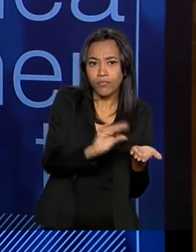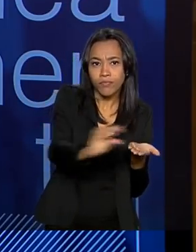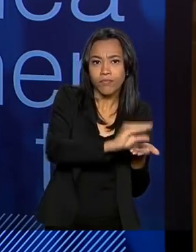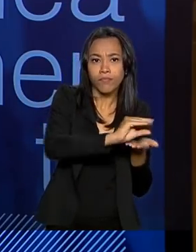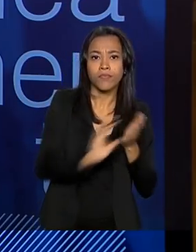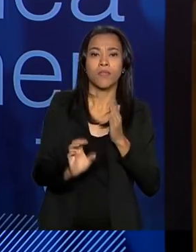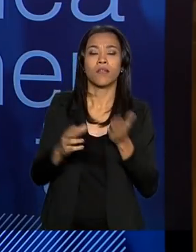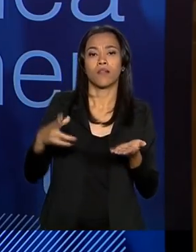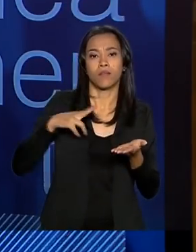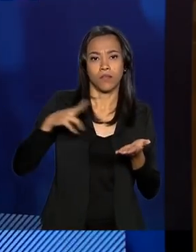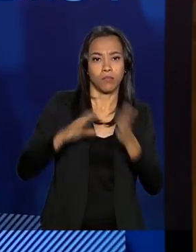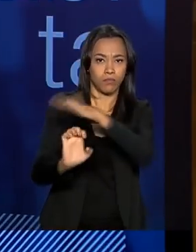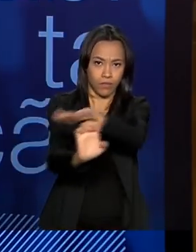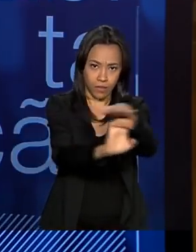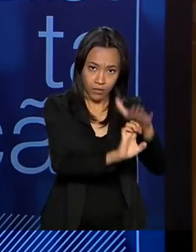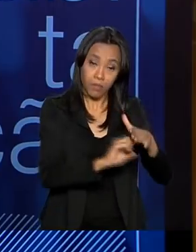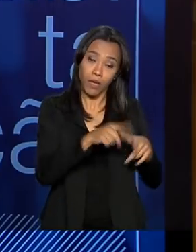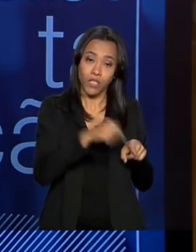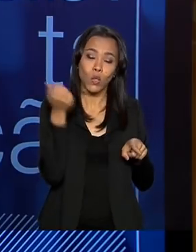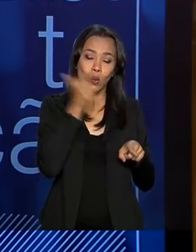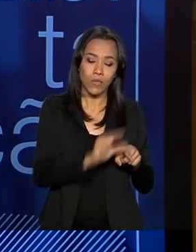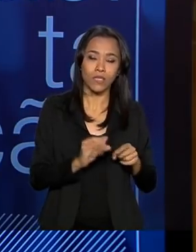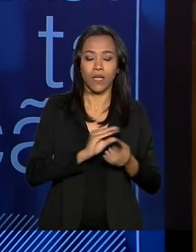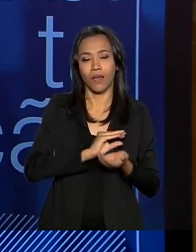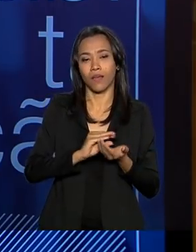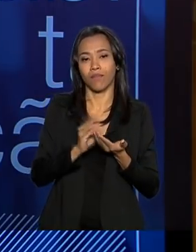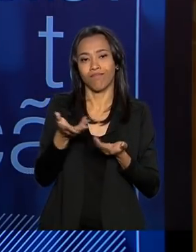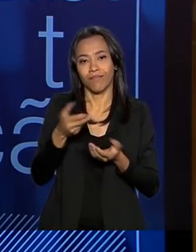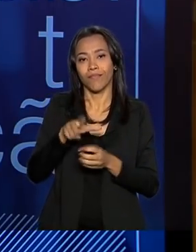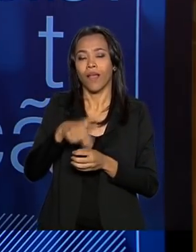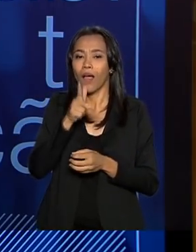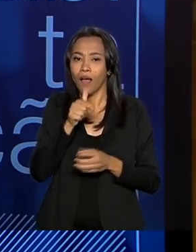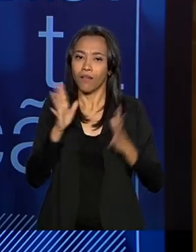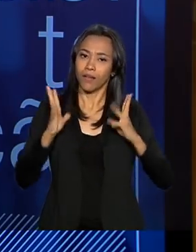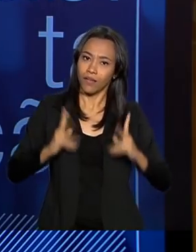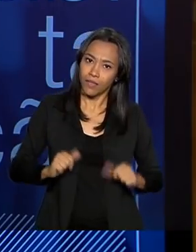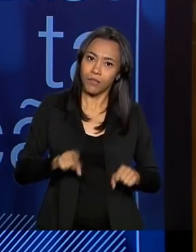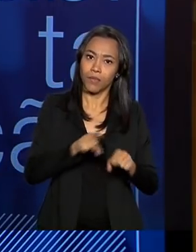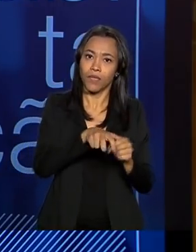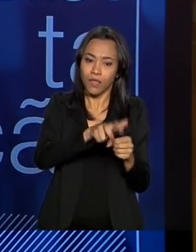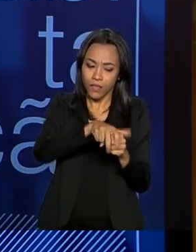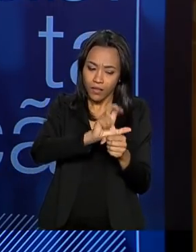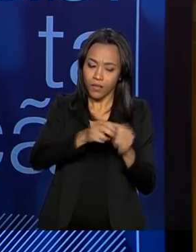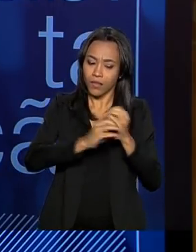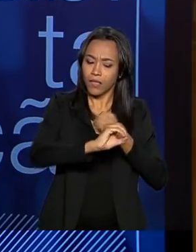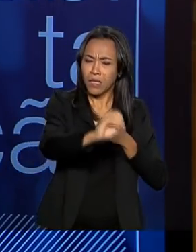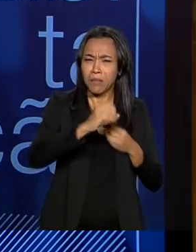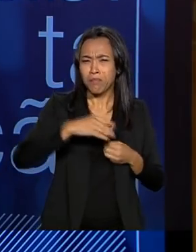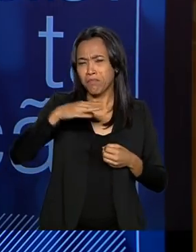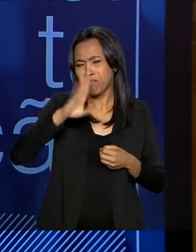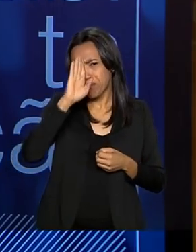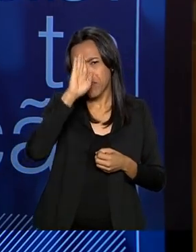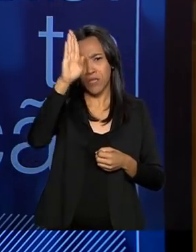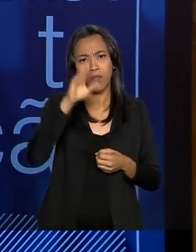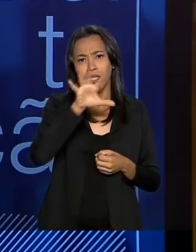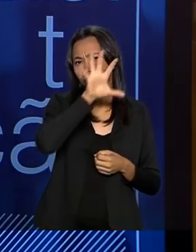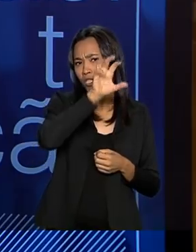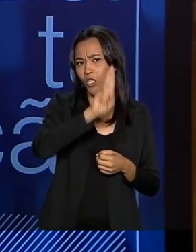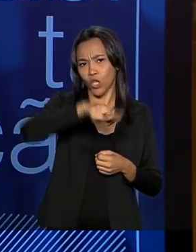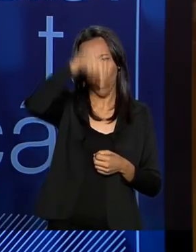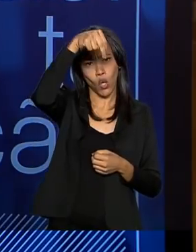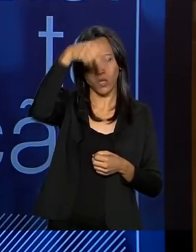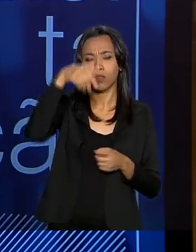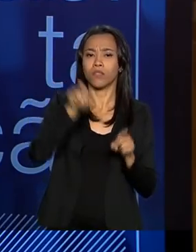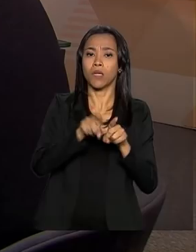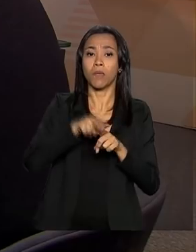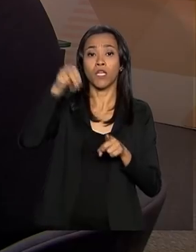isso, possibilitarmos o fornecimento de água e esgotamento sanitário a toda a população, especialmente nas regiões mais necessitadas, como a região norte e a região